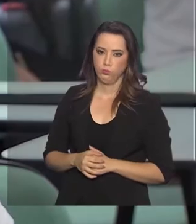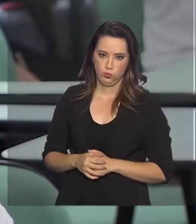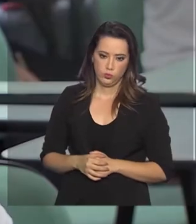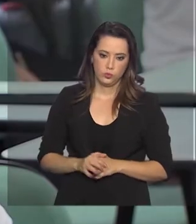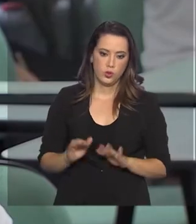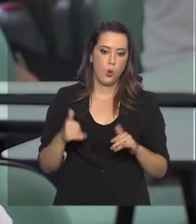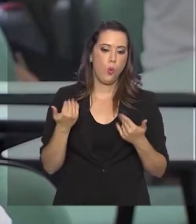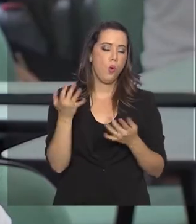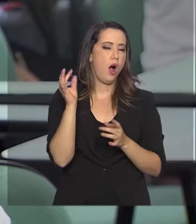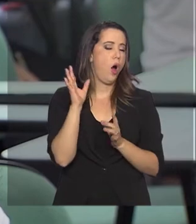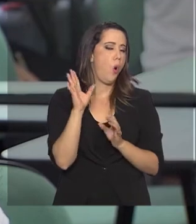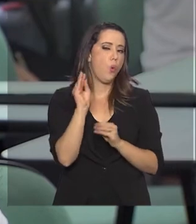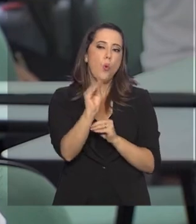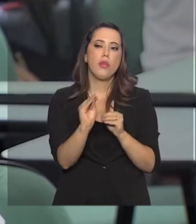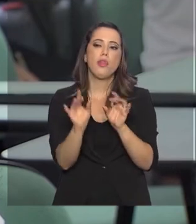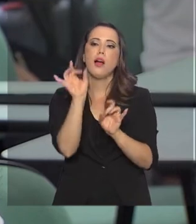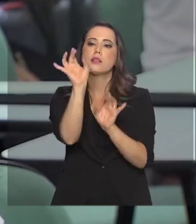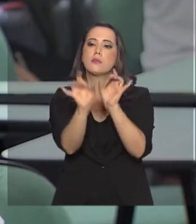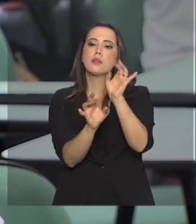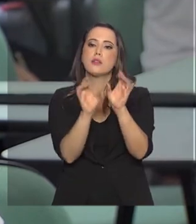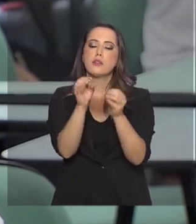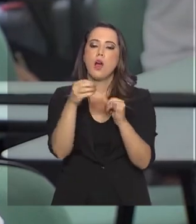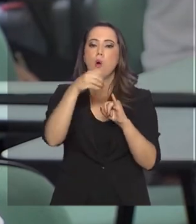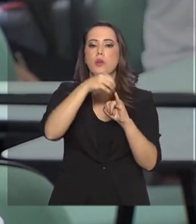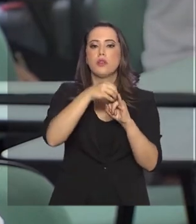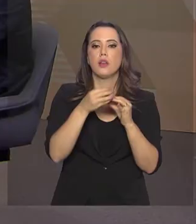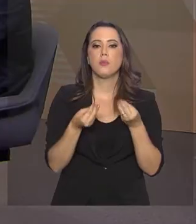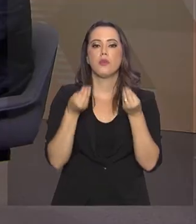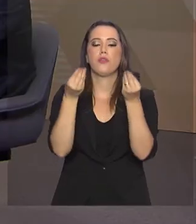atendimento especial o INEP oferece para o Enem?